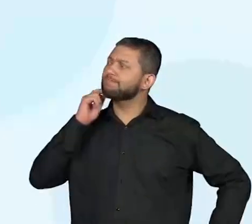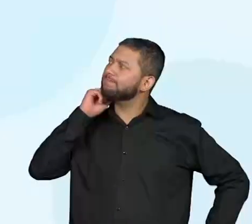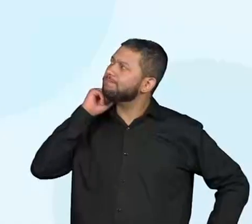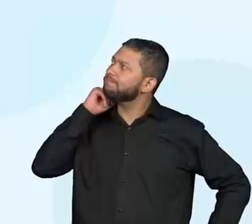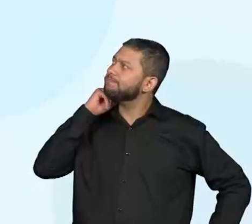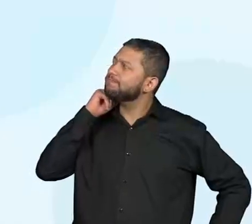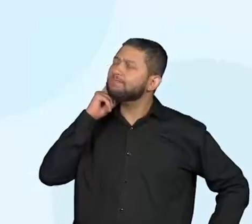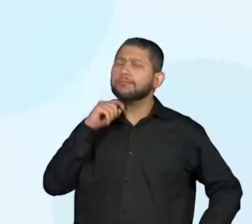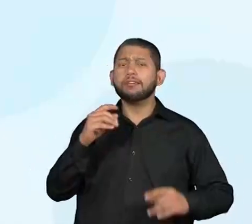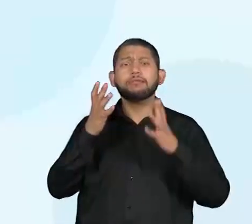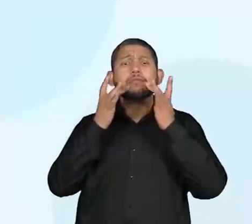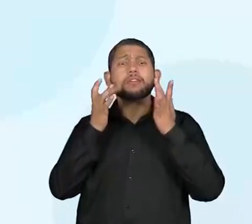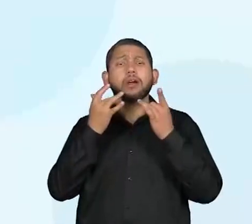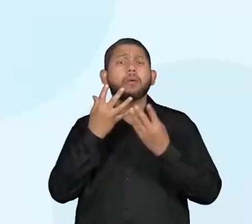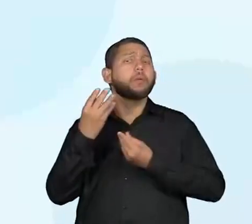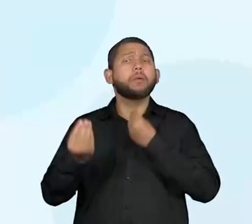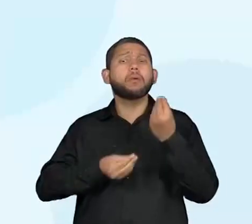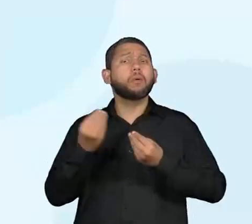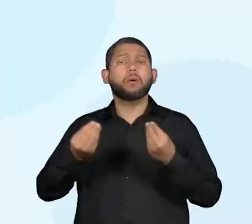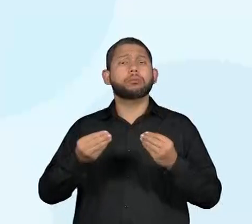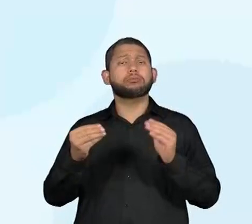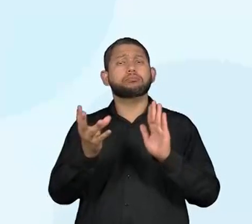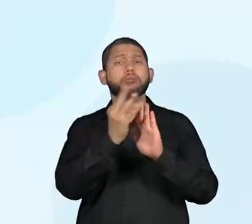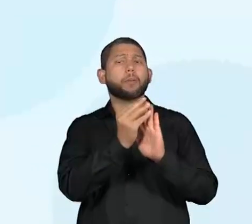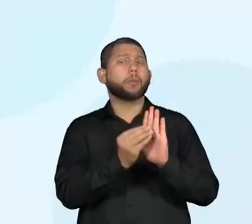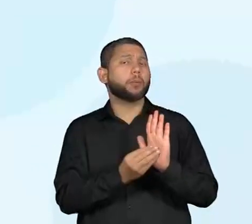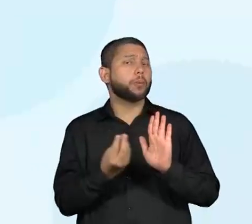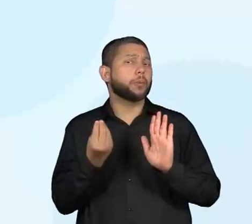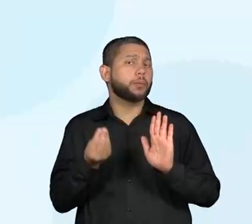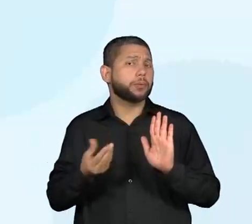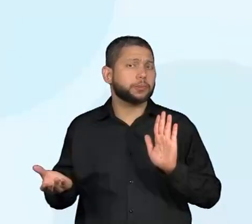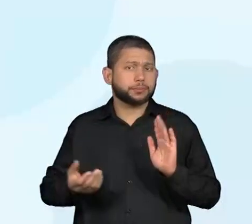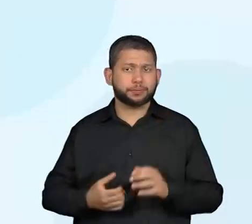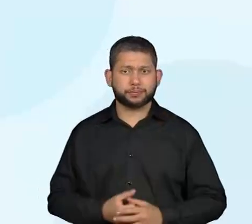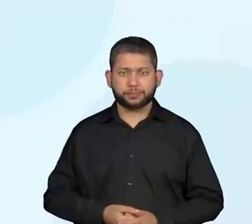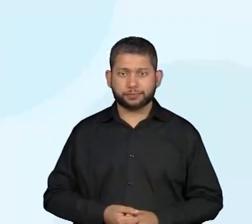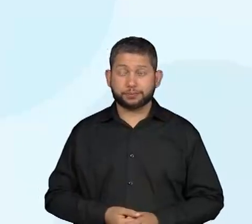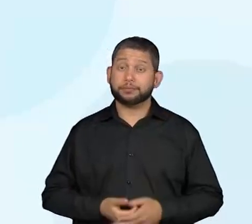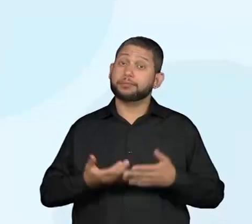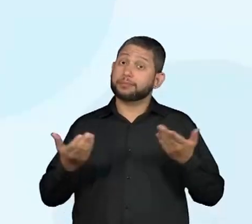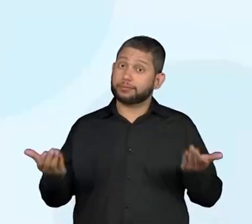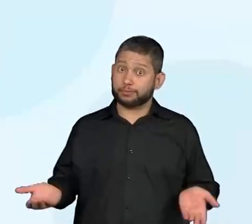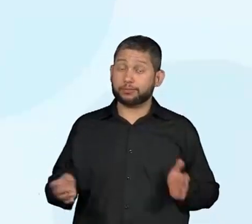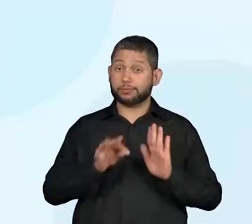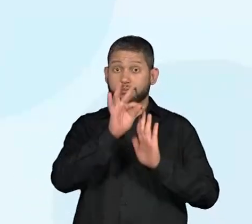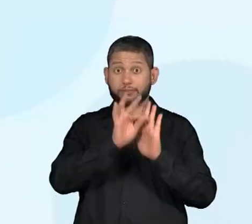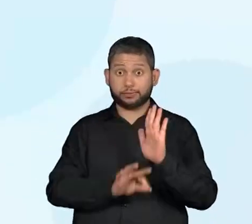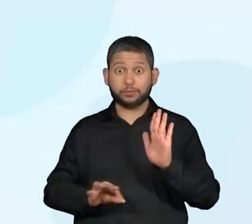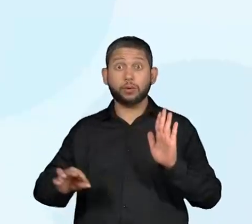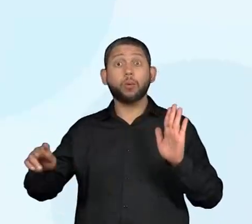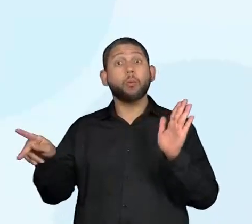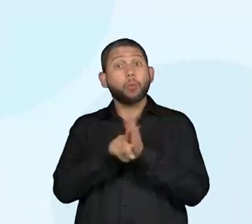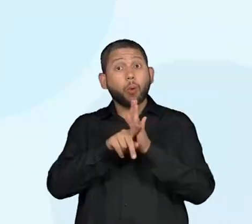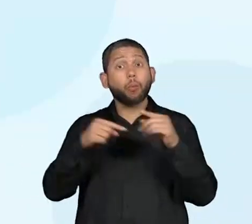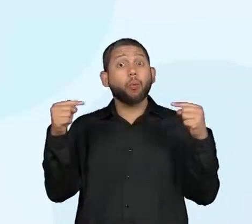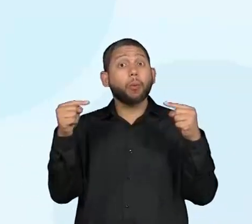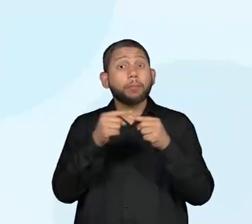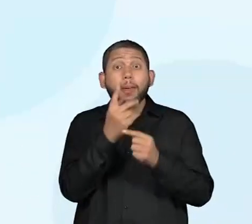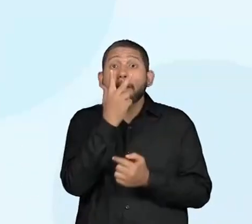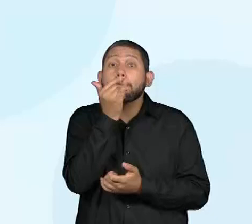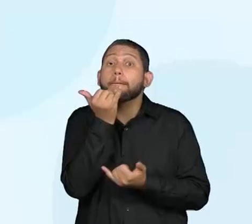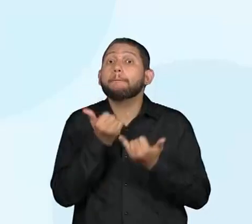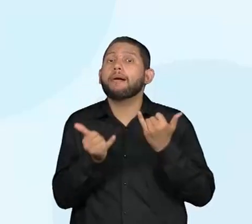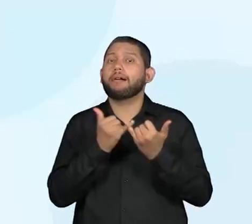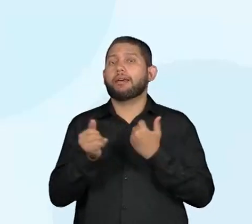O que é um texto teatral? O texto teatral muito assemelha-se ao narrativo. Então,